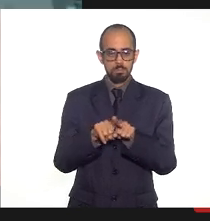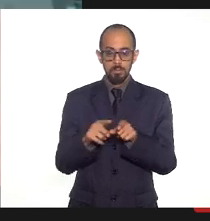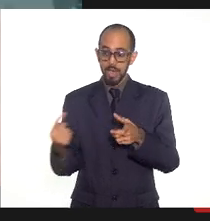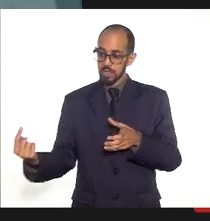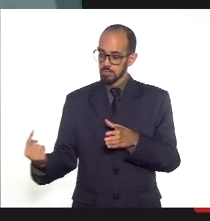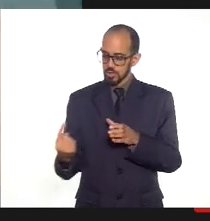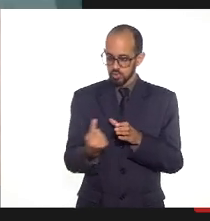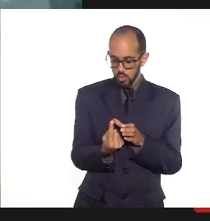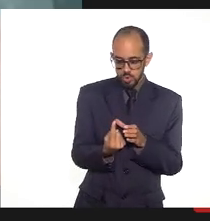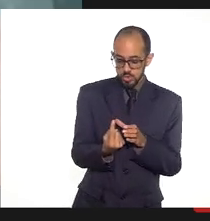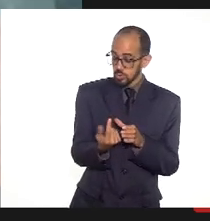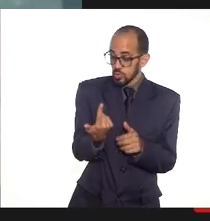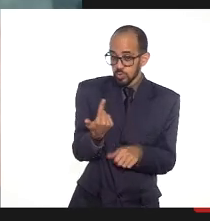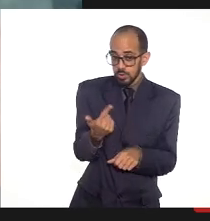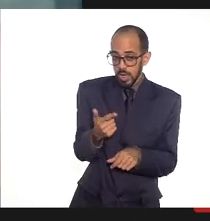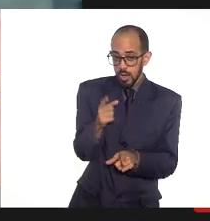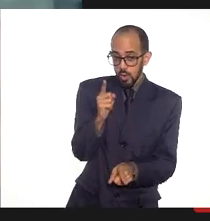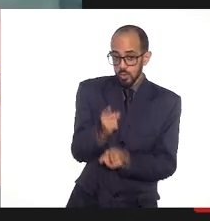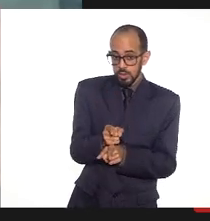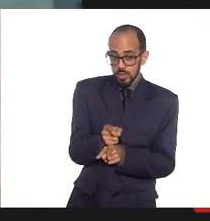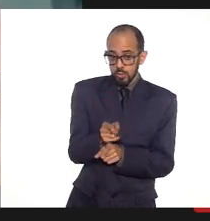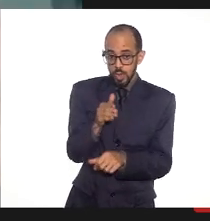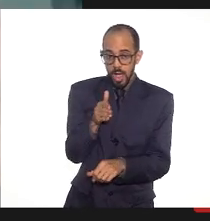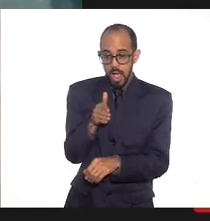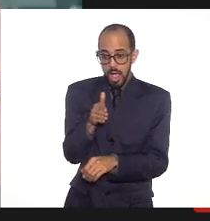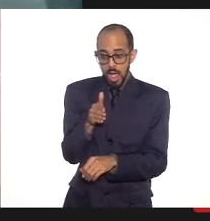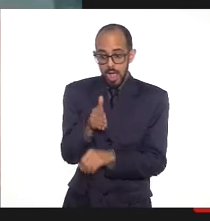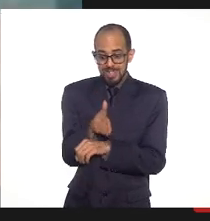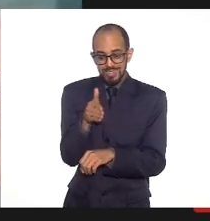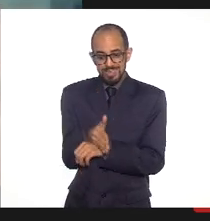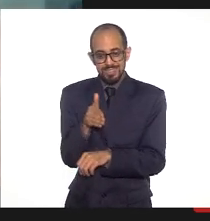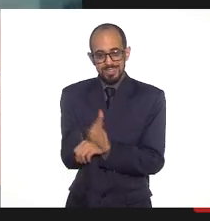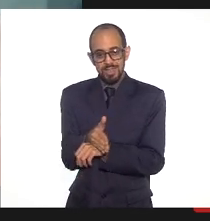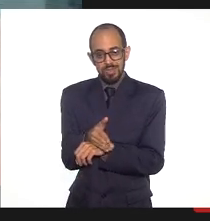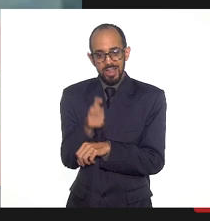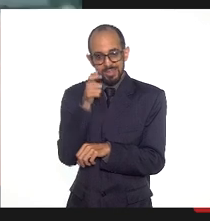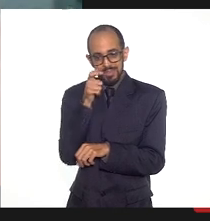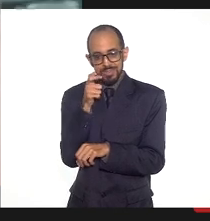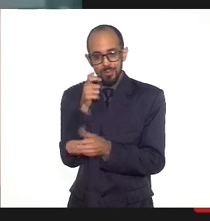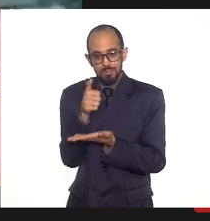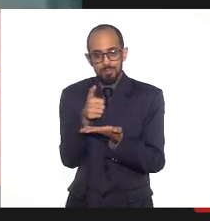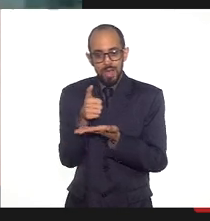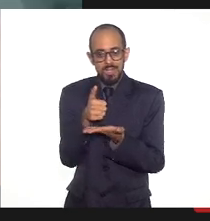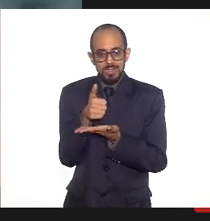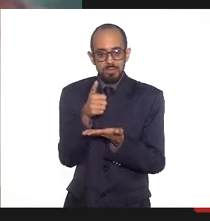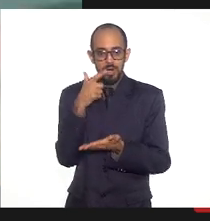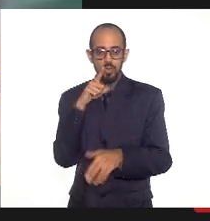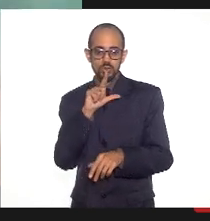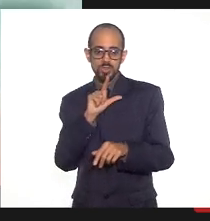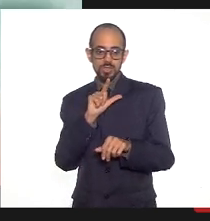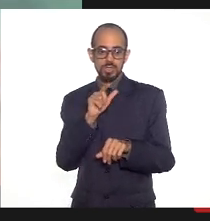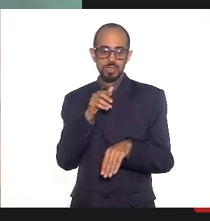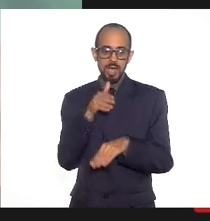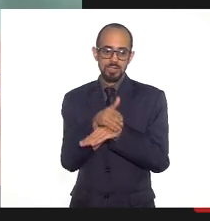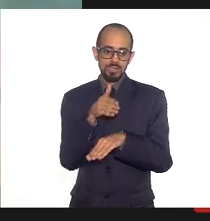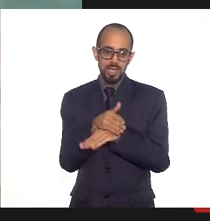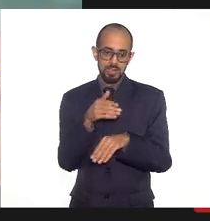pacientes não estão encontrando acesso na atenção básica para poder chegar ao exame de oncologia.